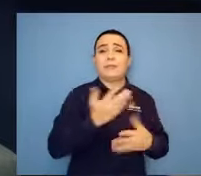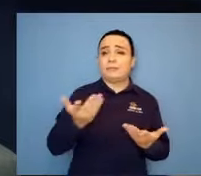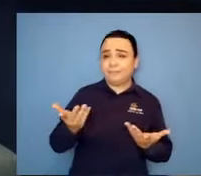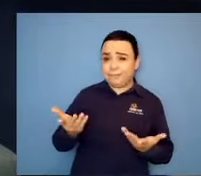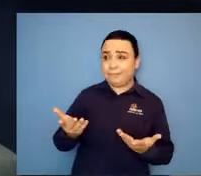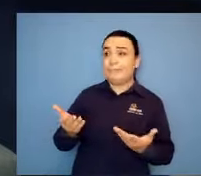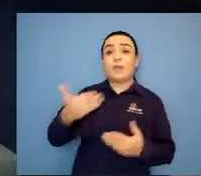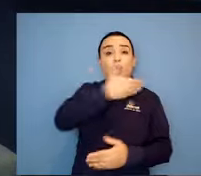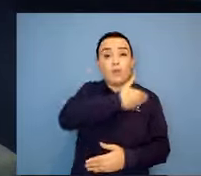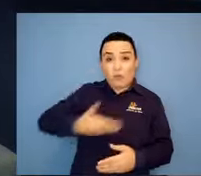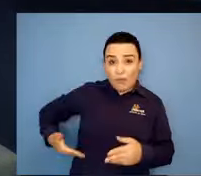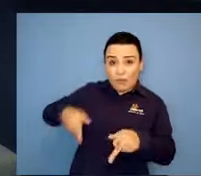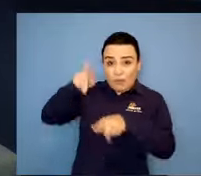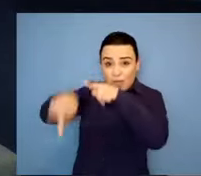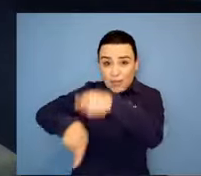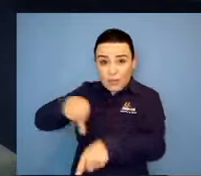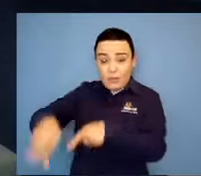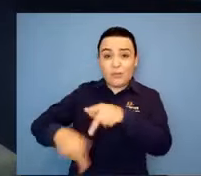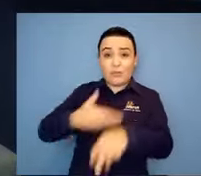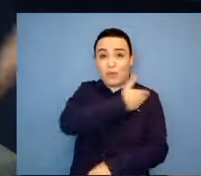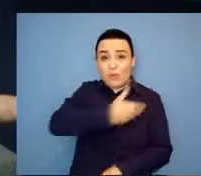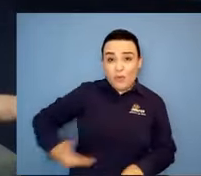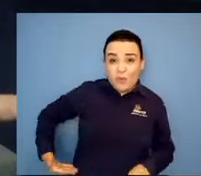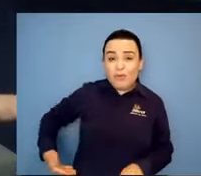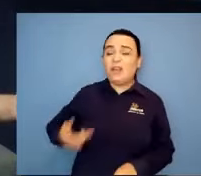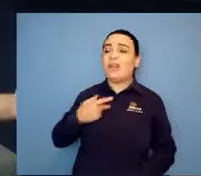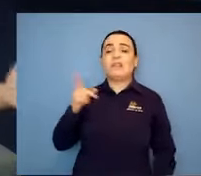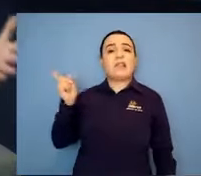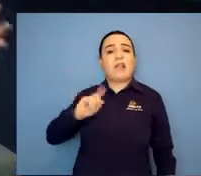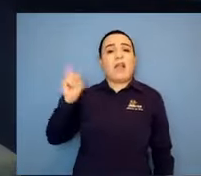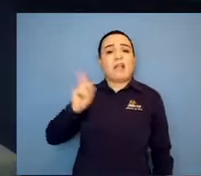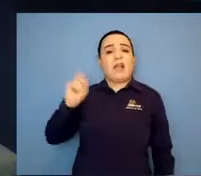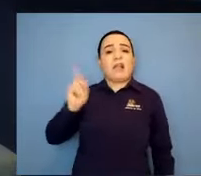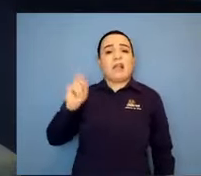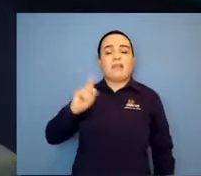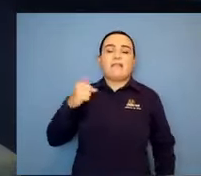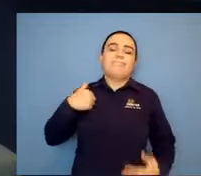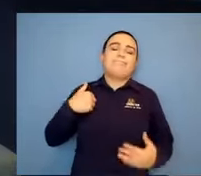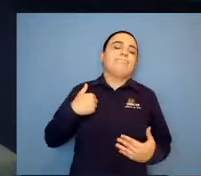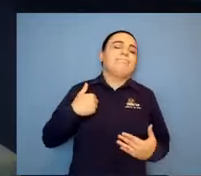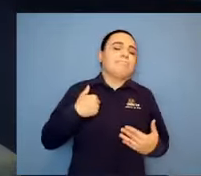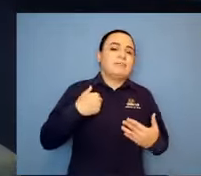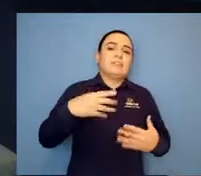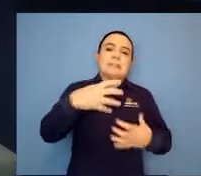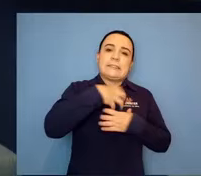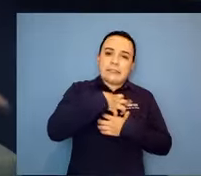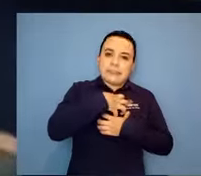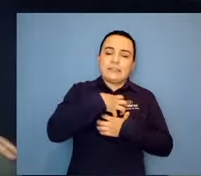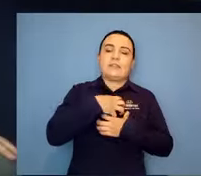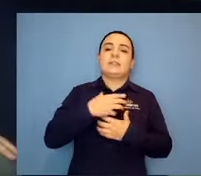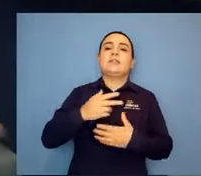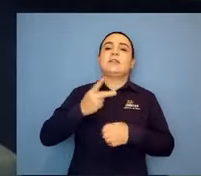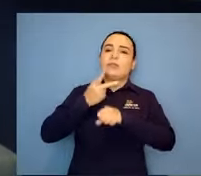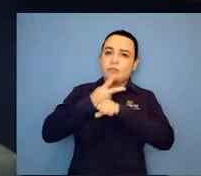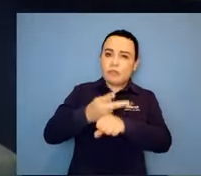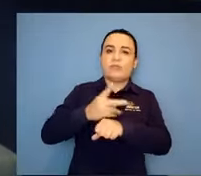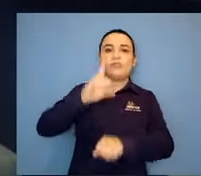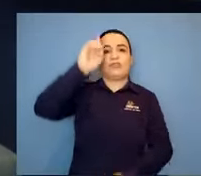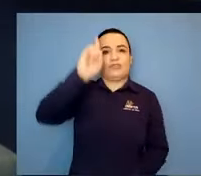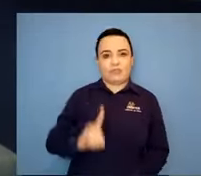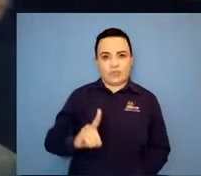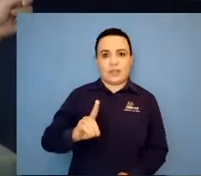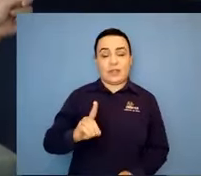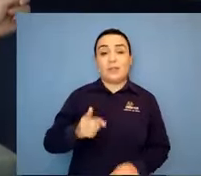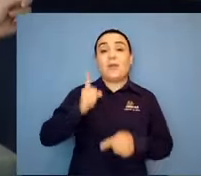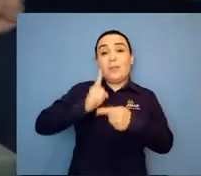levantar a cabeça e seguir em frente para buscar os direitos. Porque tudo que meu filho precisava era qualidade de vida. Porque foi